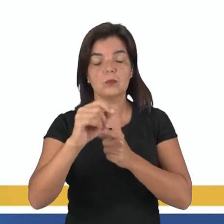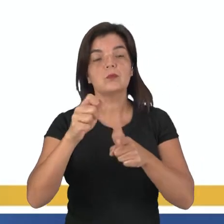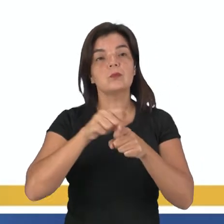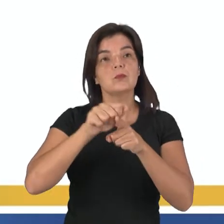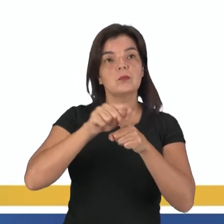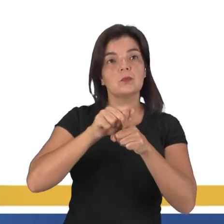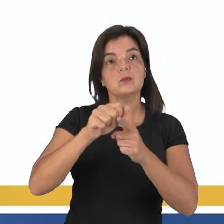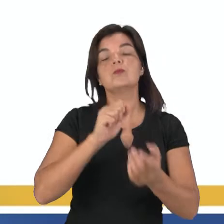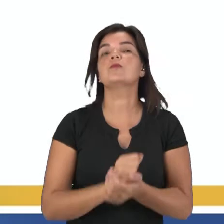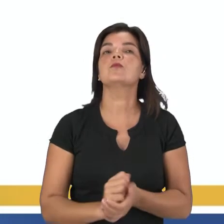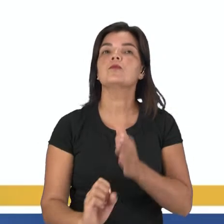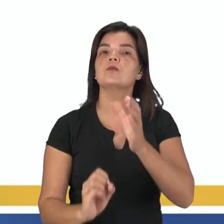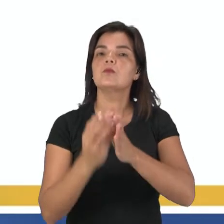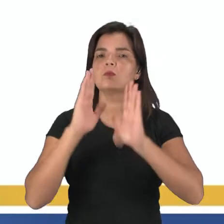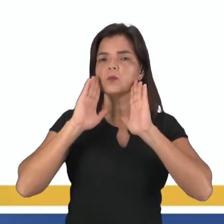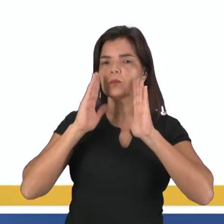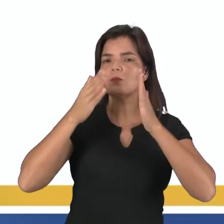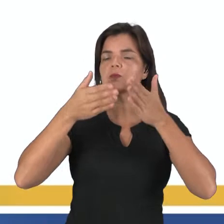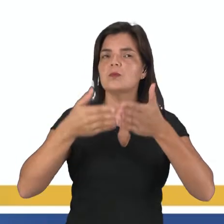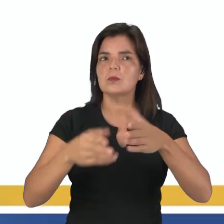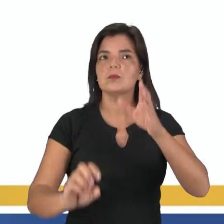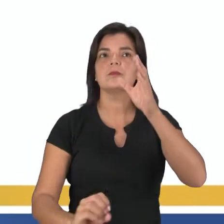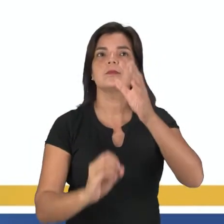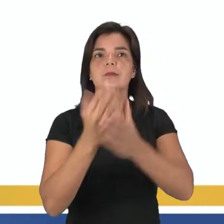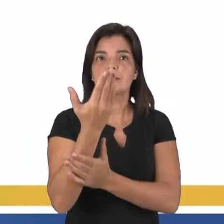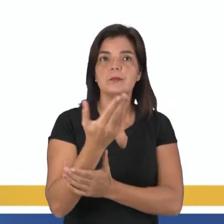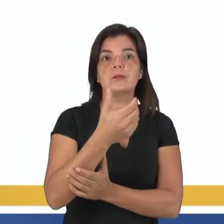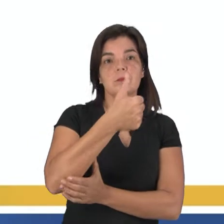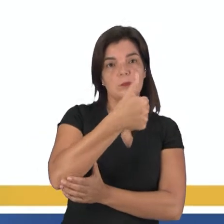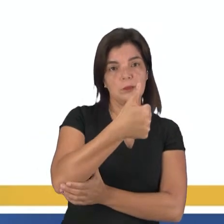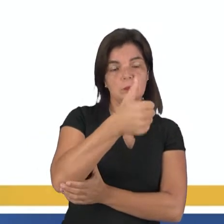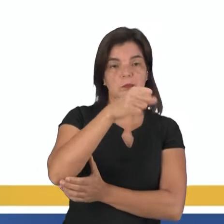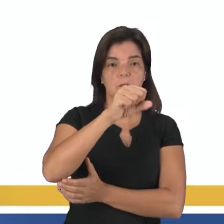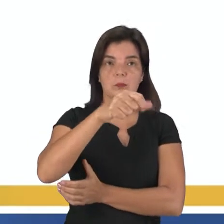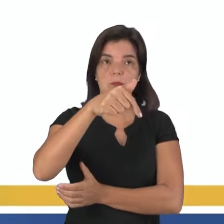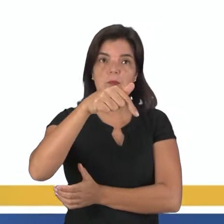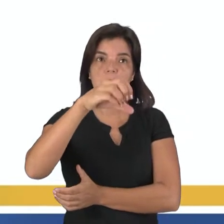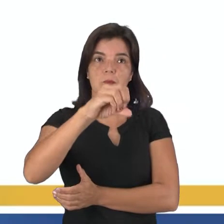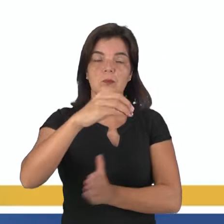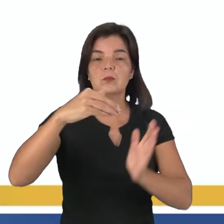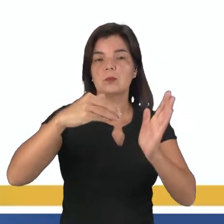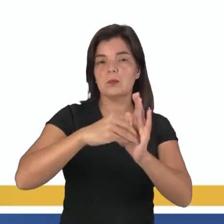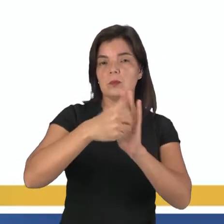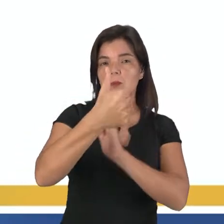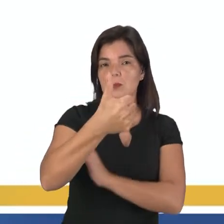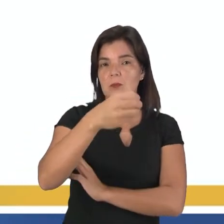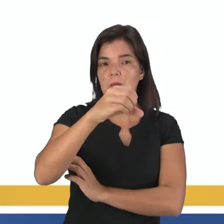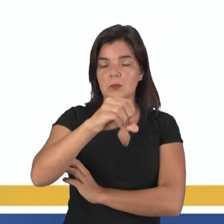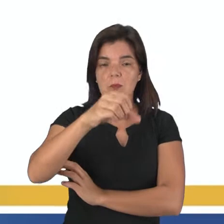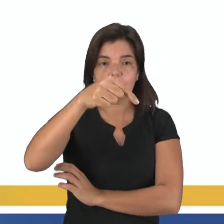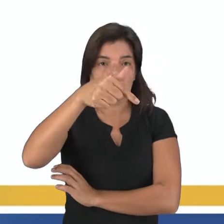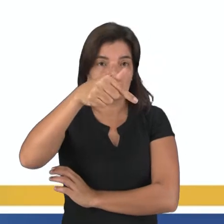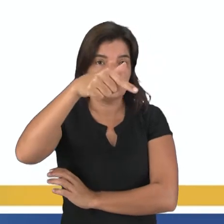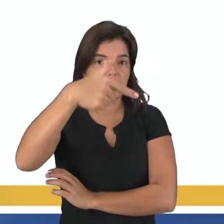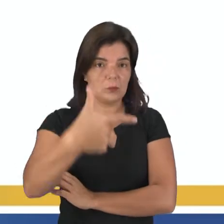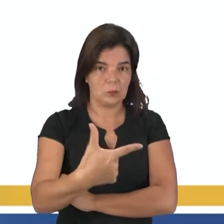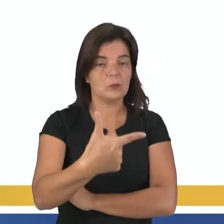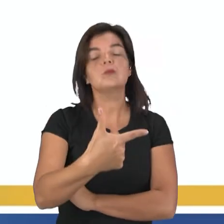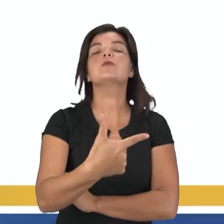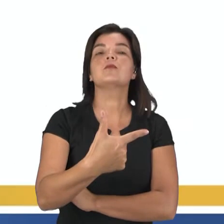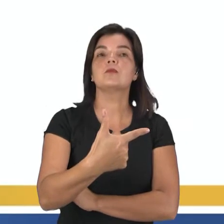Então, o auge do ciclo da borracha aconteceu entre os anos de 1879, que aí é o século